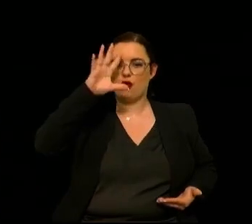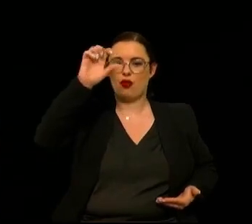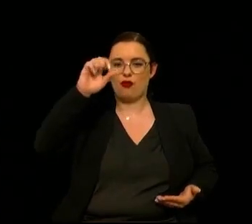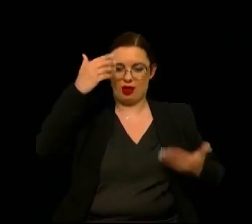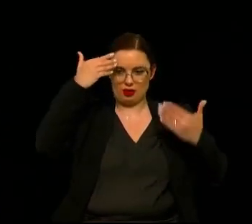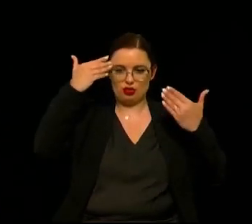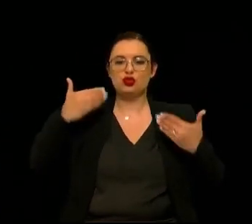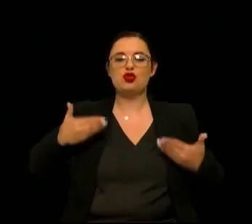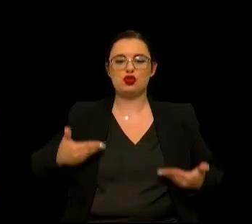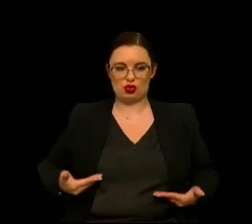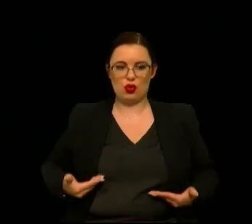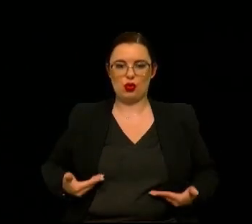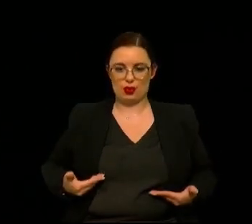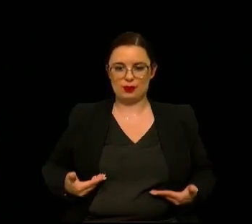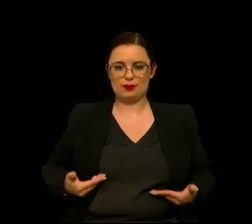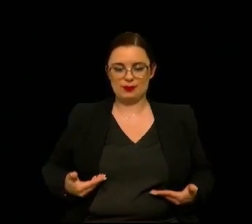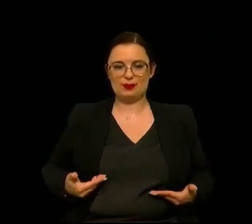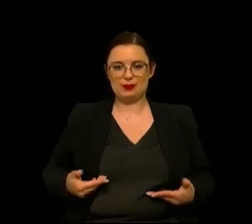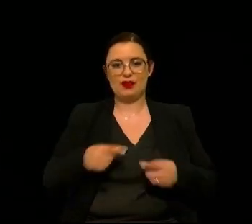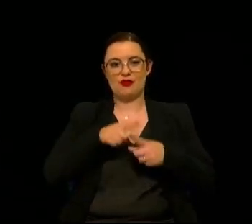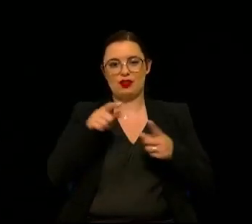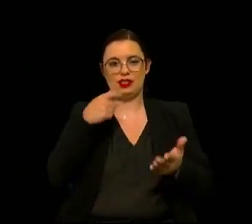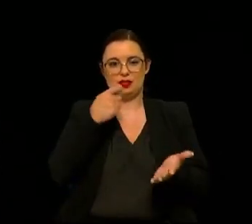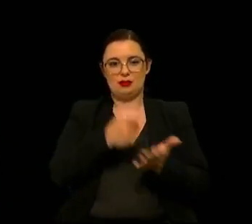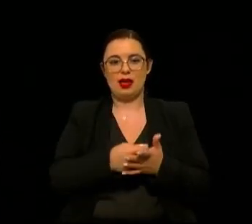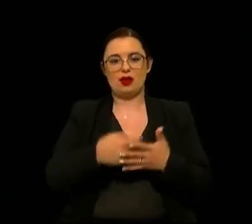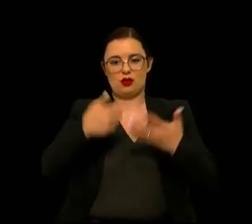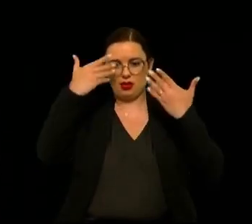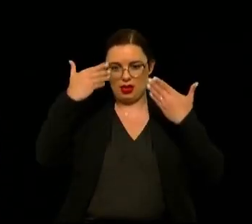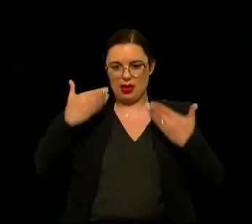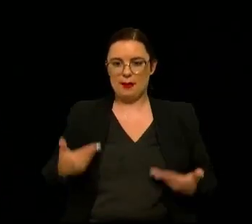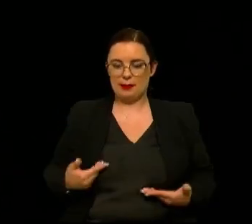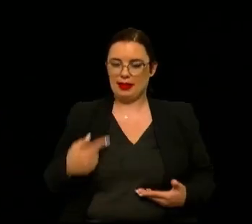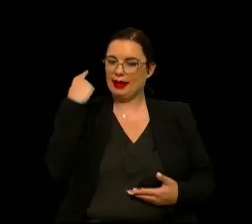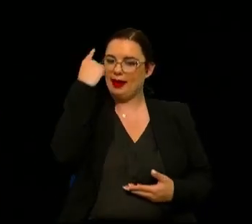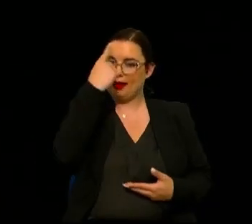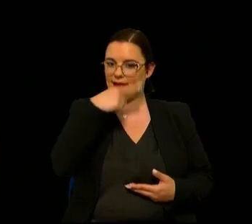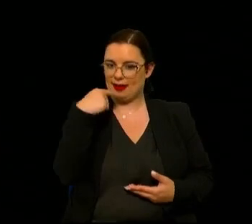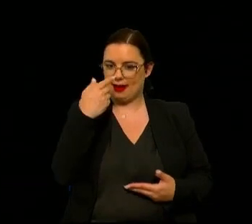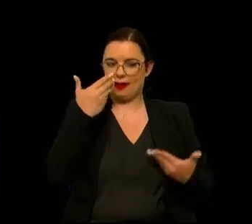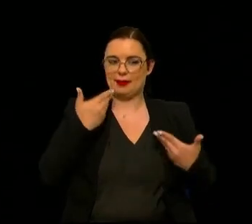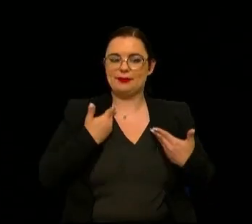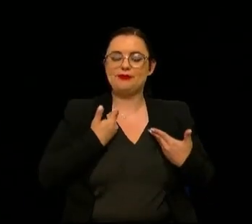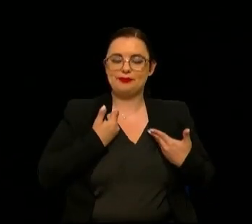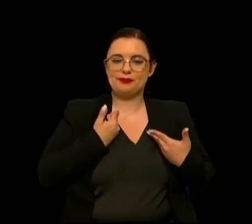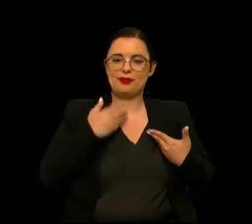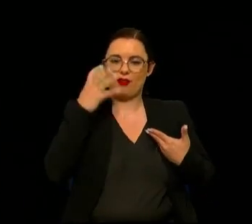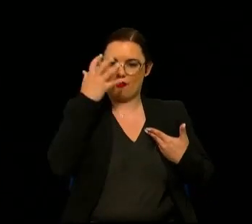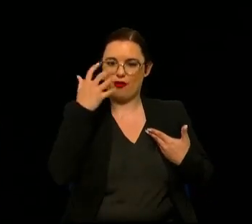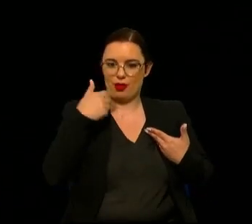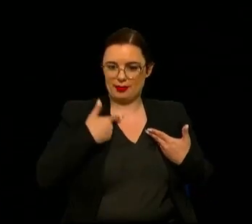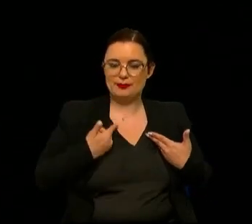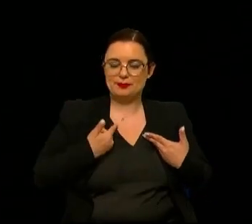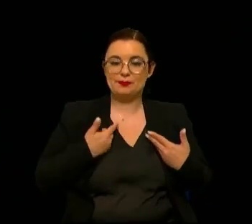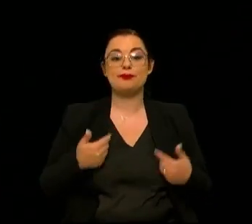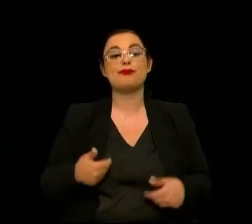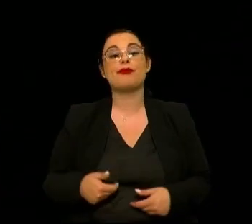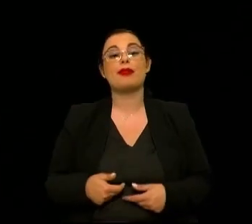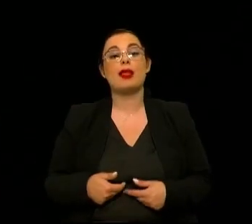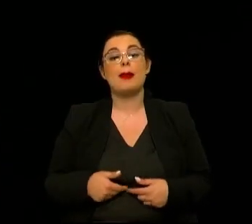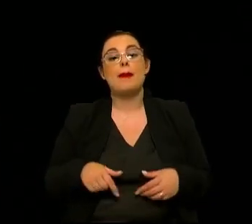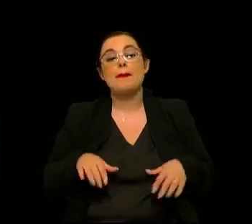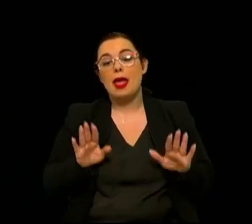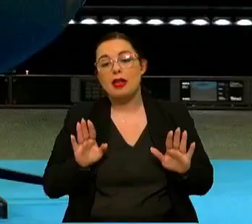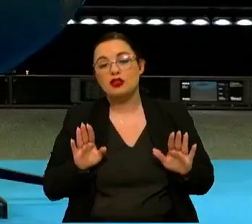coisa indiferenciada que vocês pagam uma multa pagam a mim tem esta cara tem esta fisionomia no entanto efetivamente